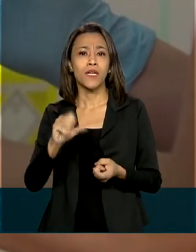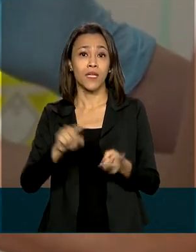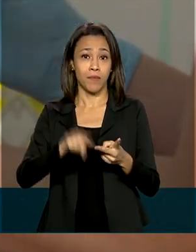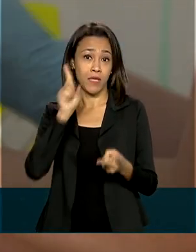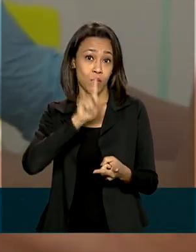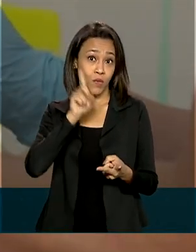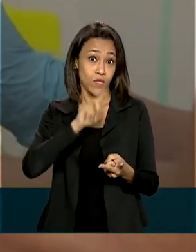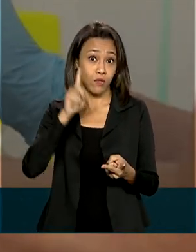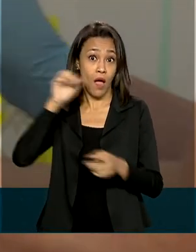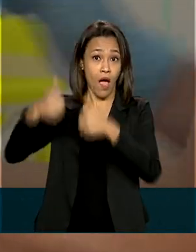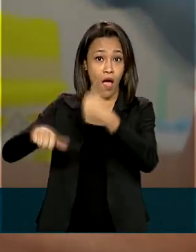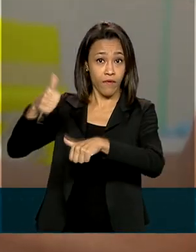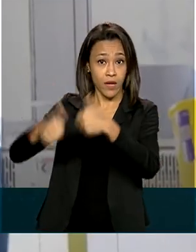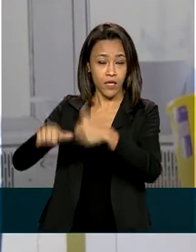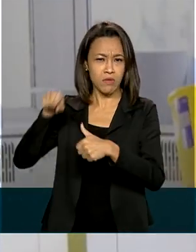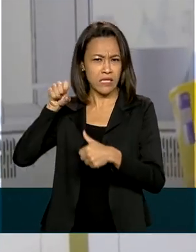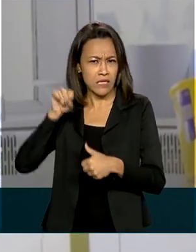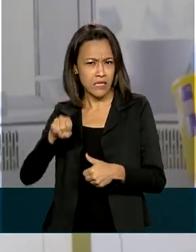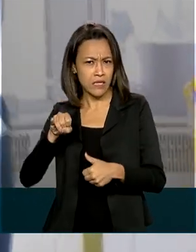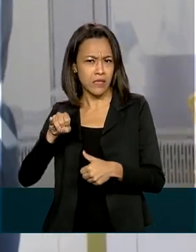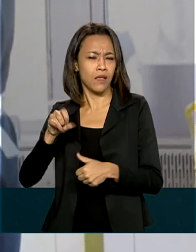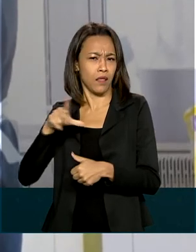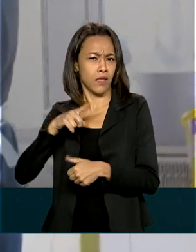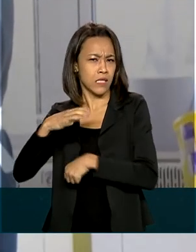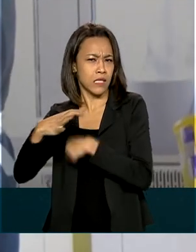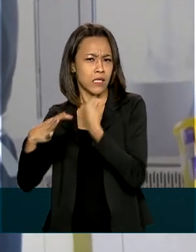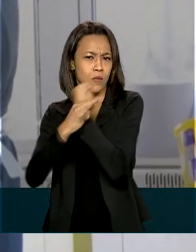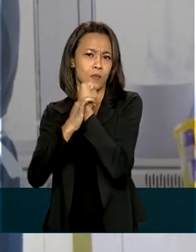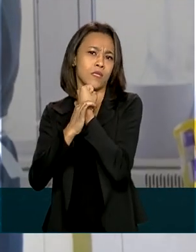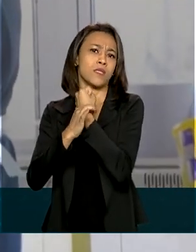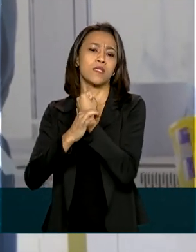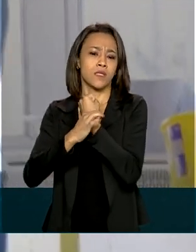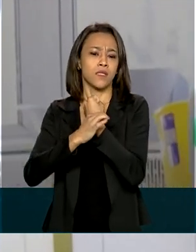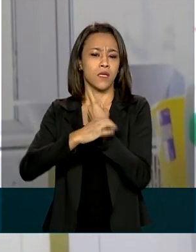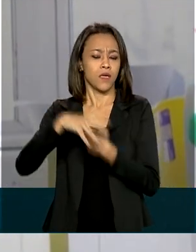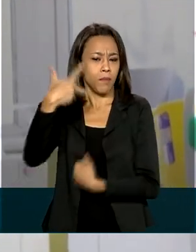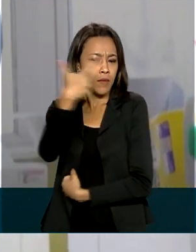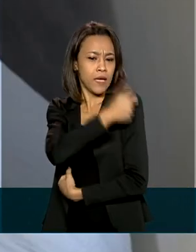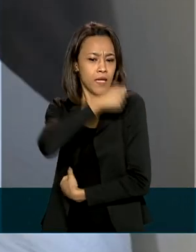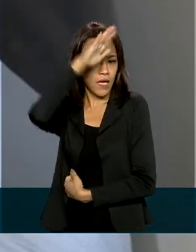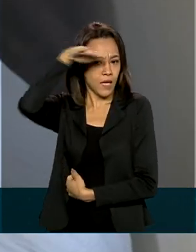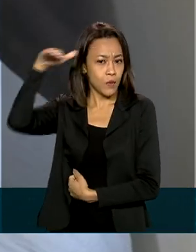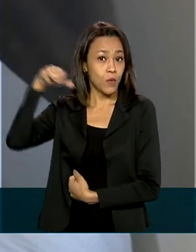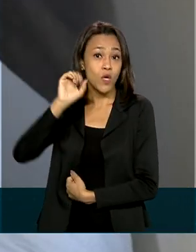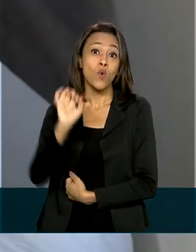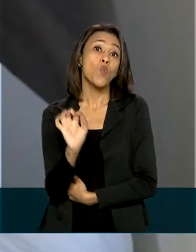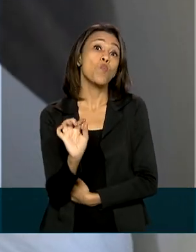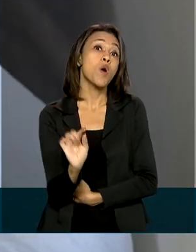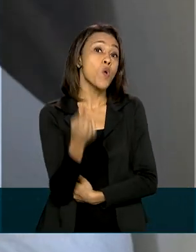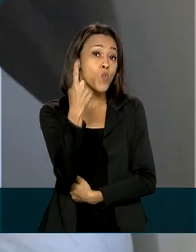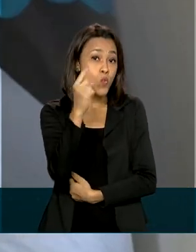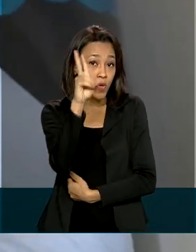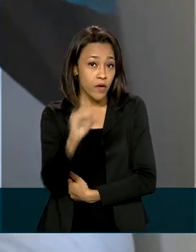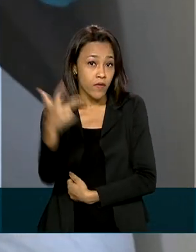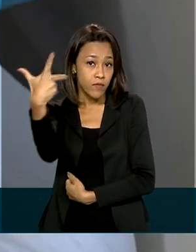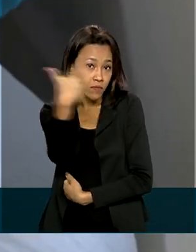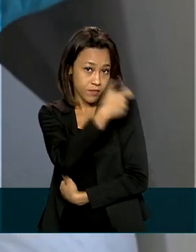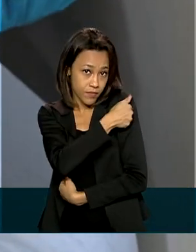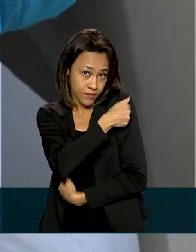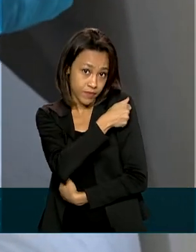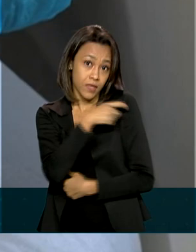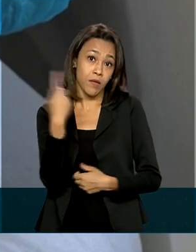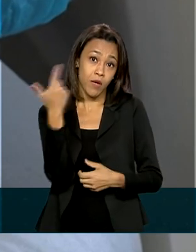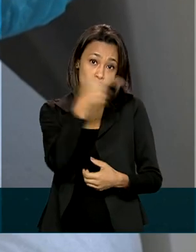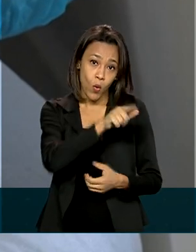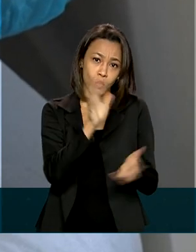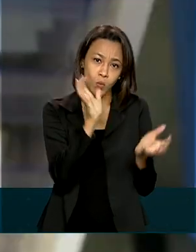a eficácia e a segurança da vacina em adultos. Será ministrada uma dose única ou placebo. O estudo prevê a participação de até